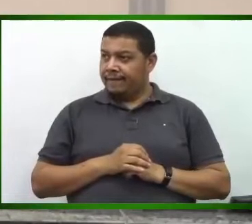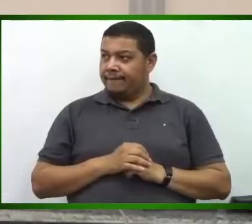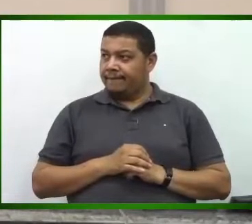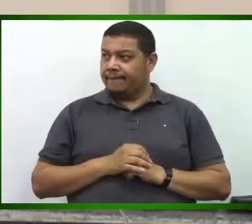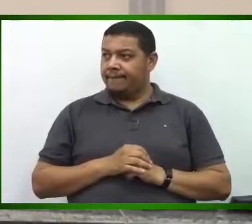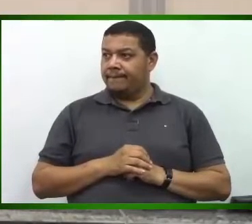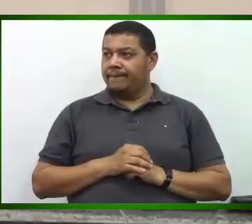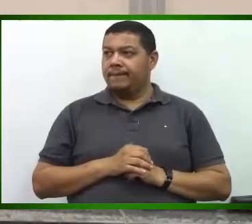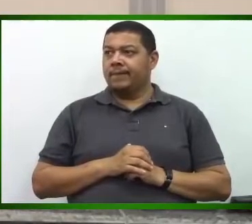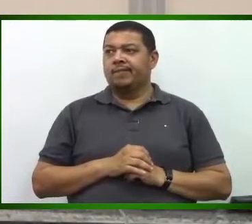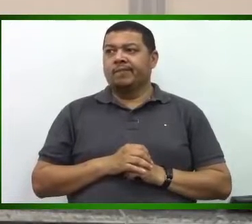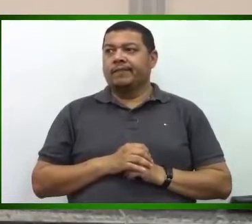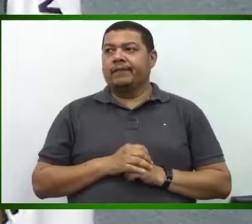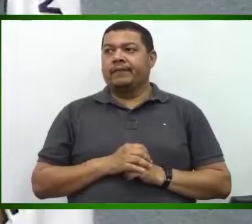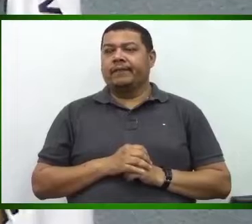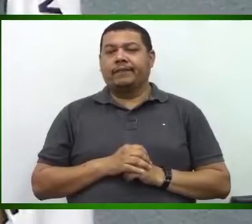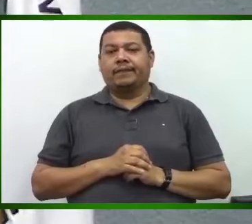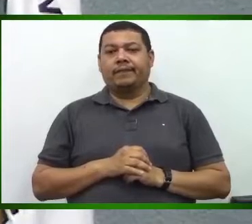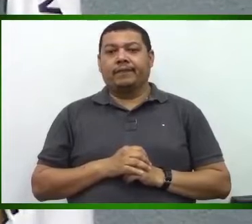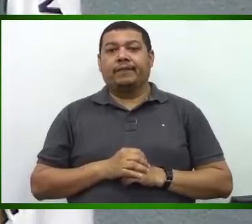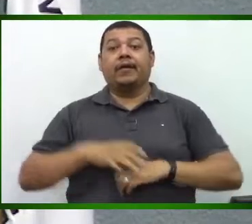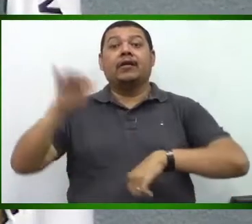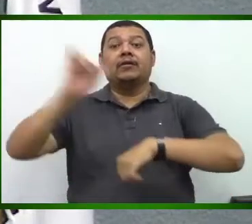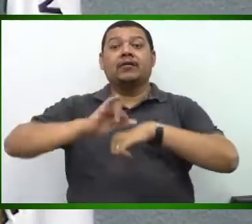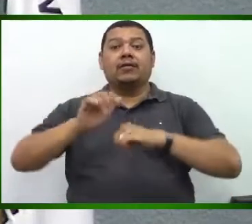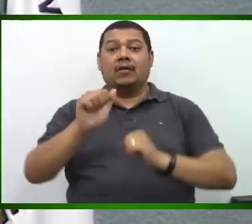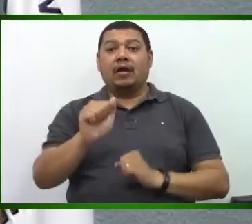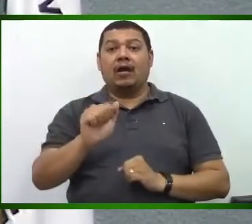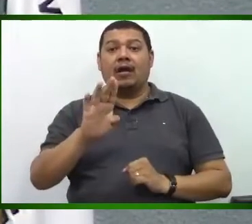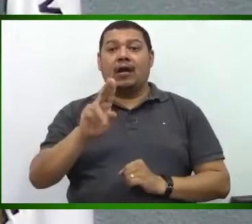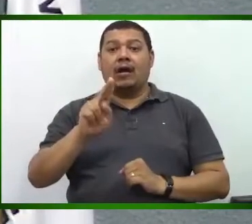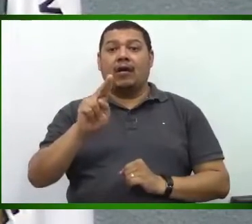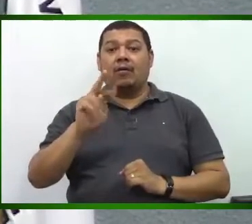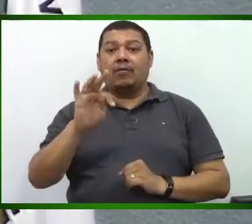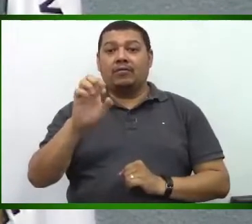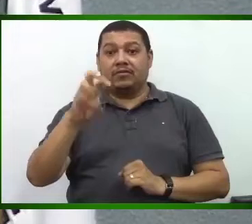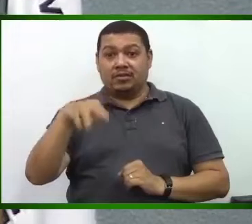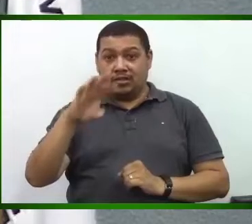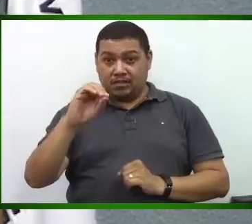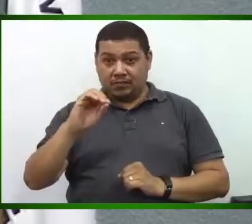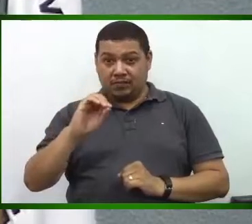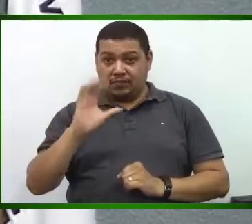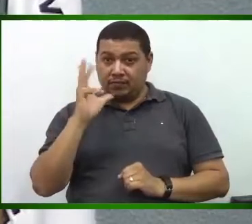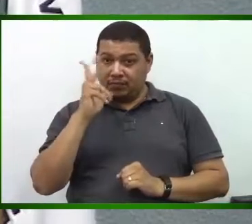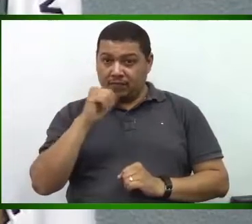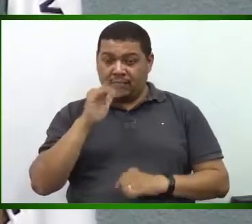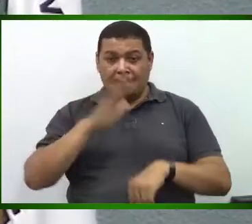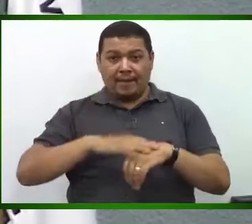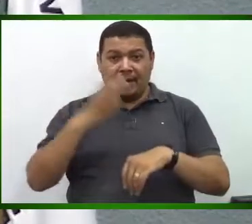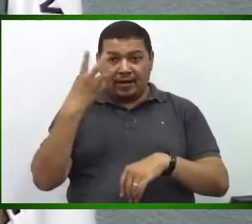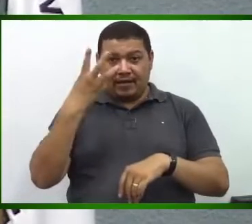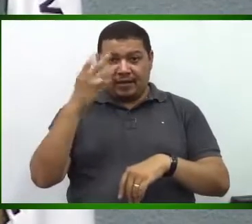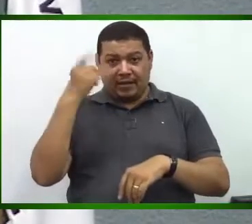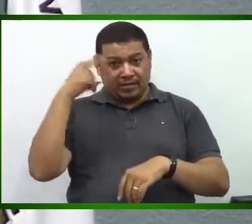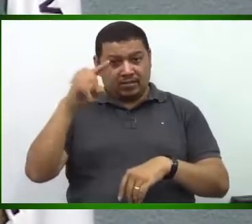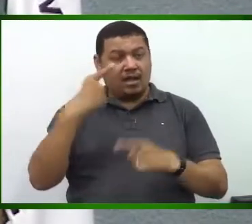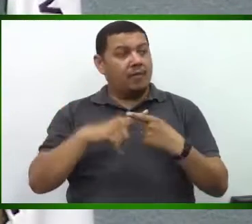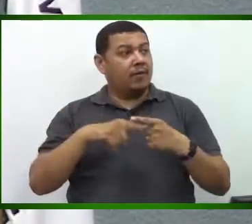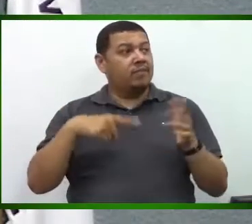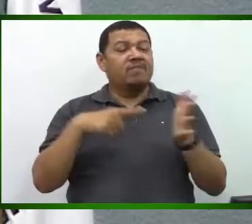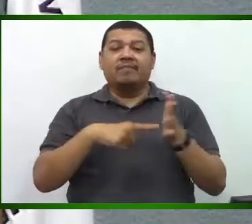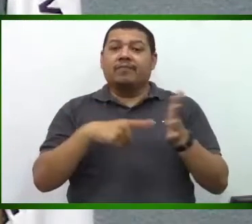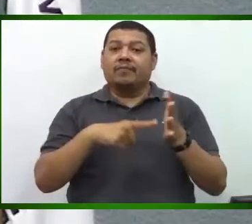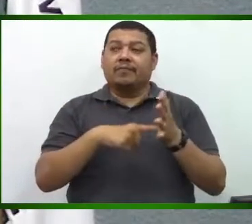essa casa, o centro do autismo aqui, foi atrasado por mais de 30 dias por uma denúncia